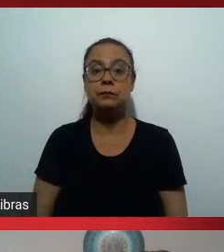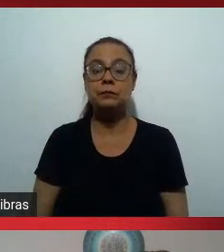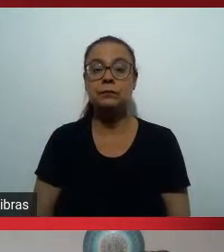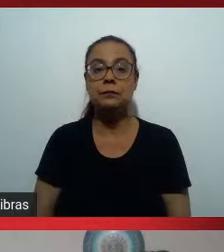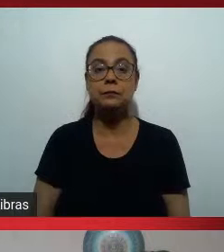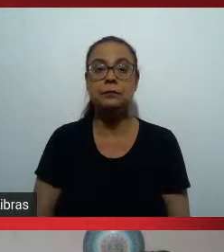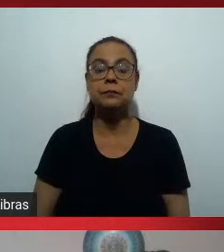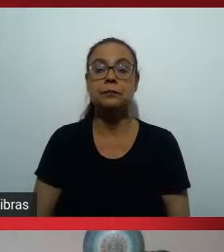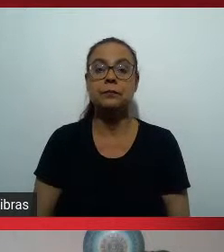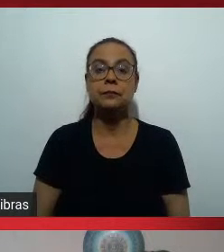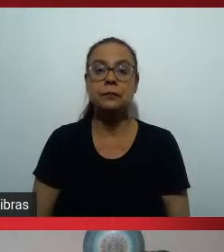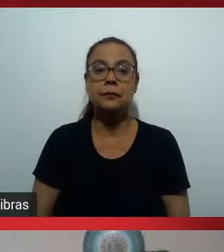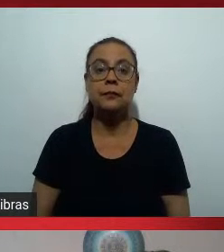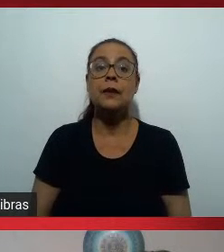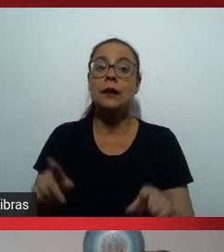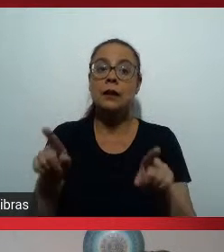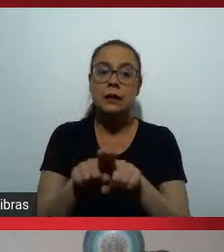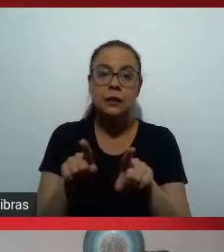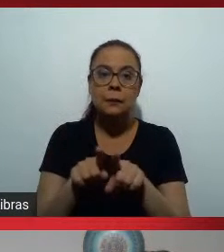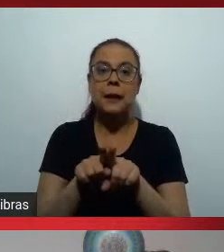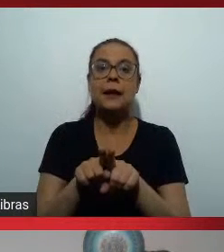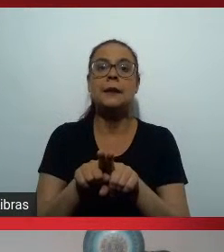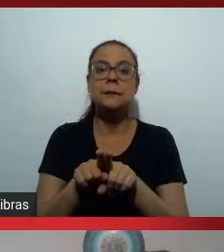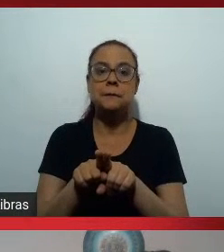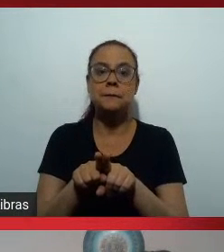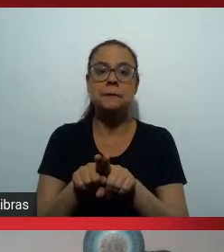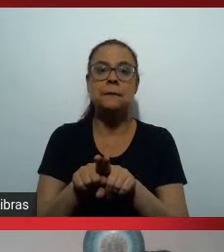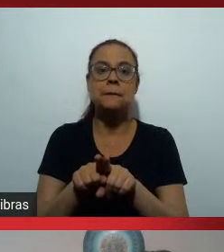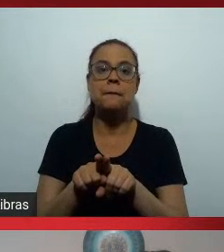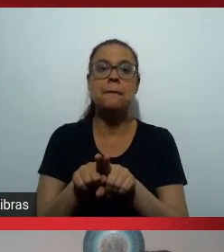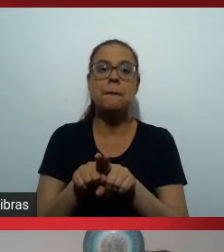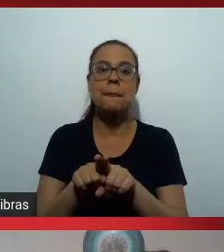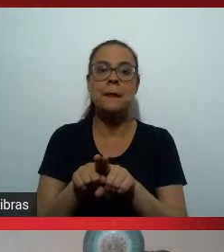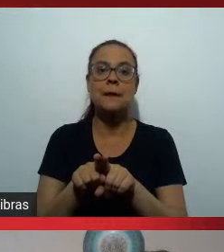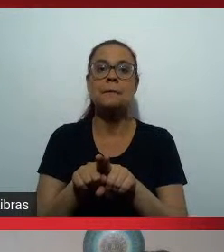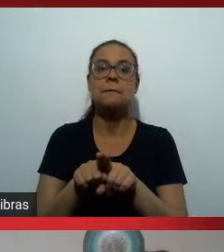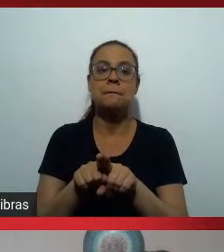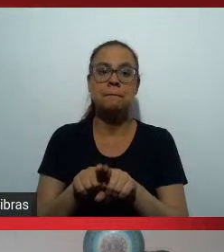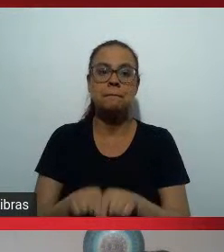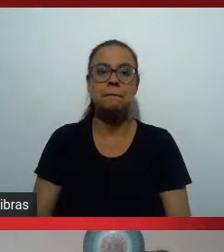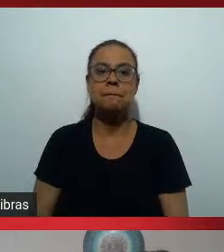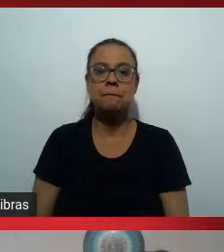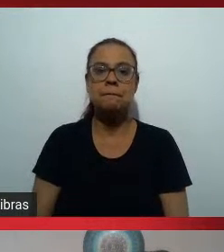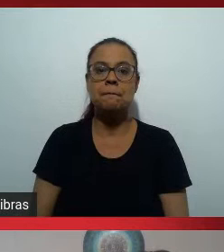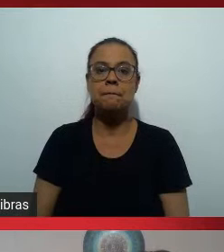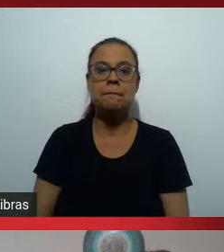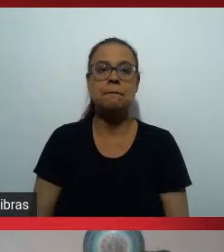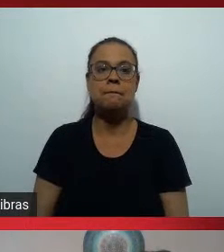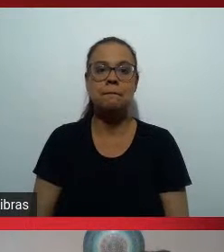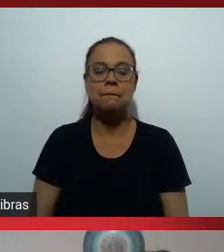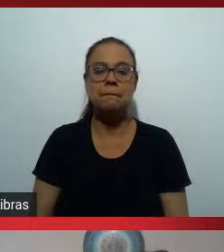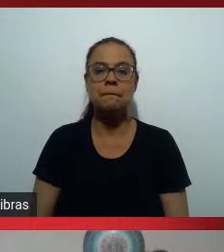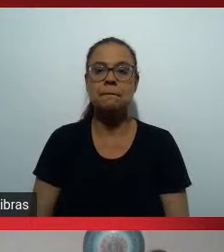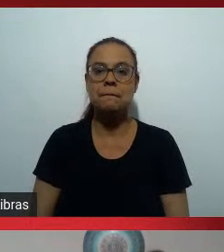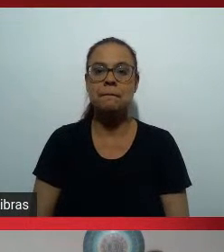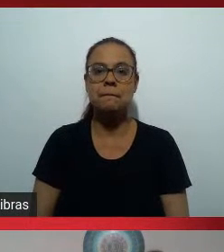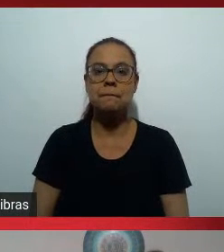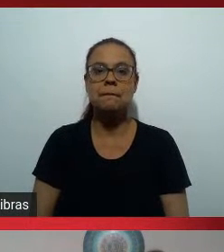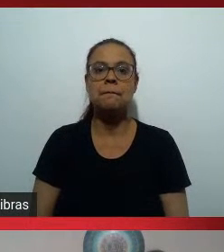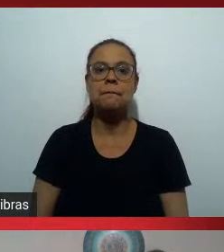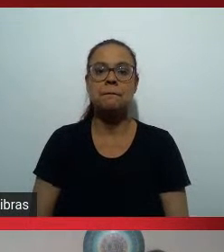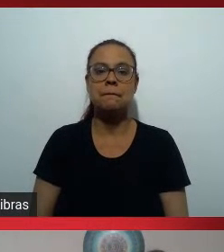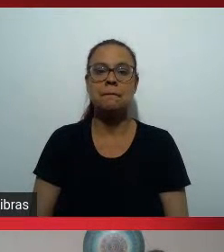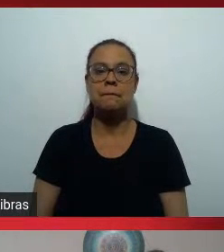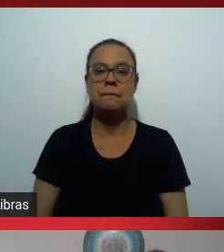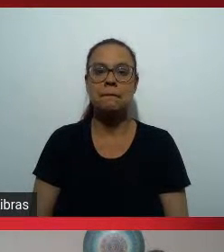vizinha ou seja temos campo de prática de sobra para alunos de medicina então temos uma das melhores escolas de medicina com um melhores corpos